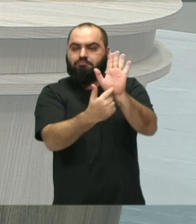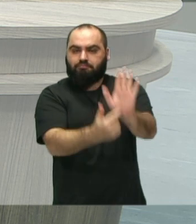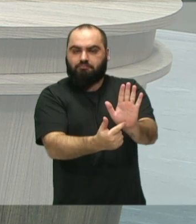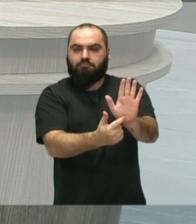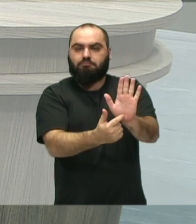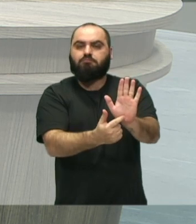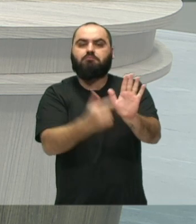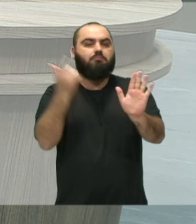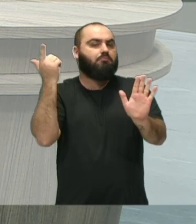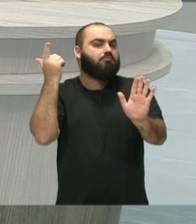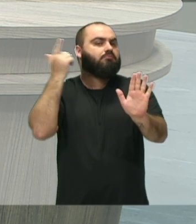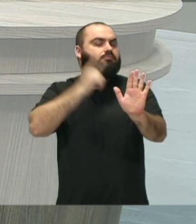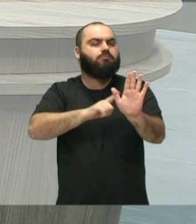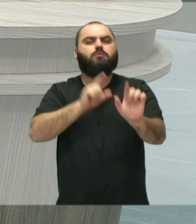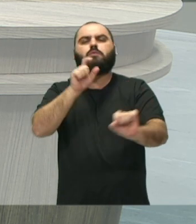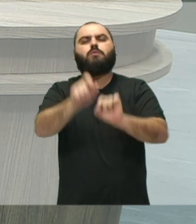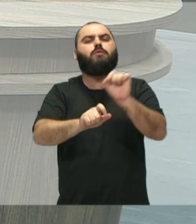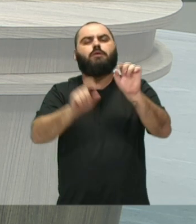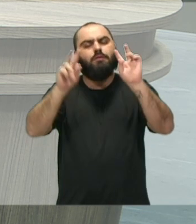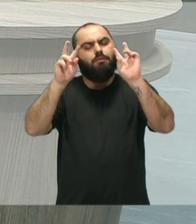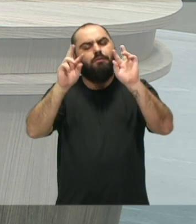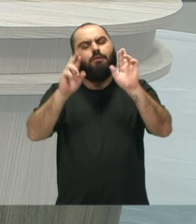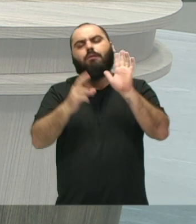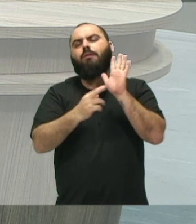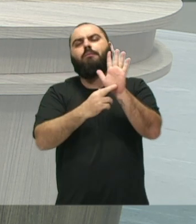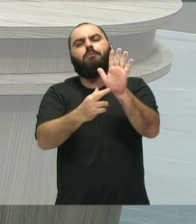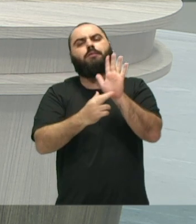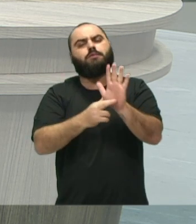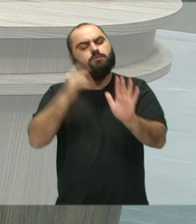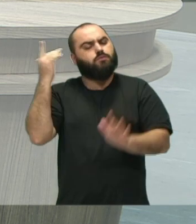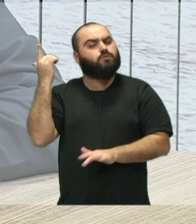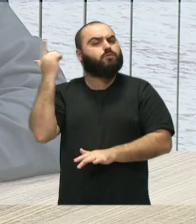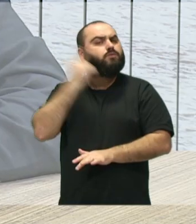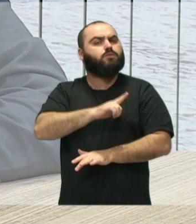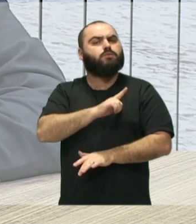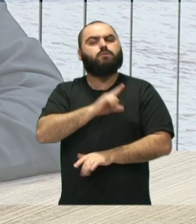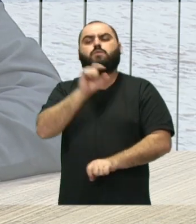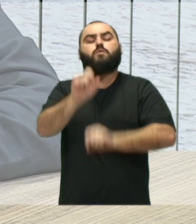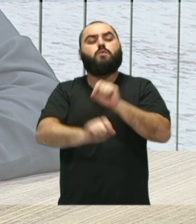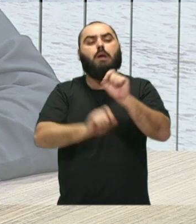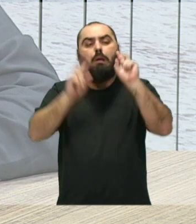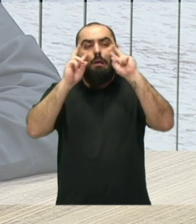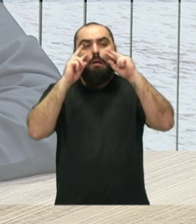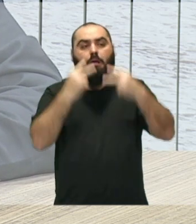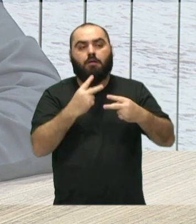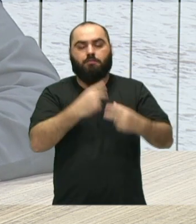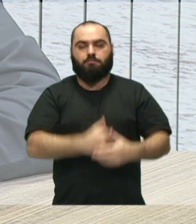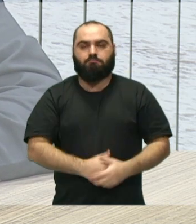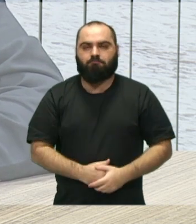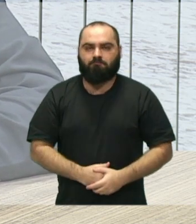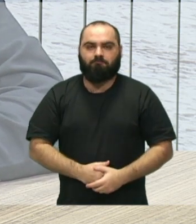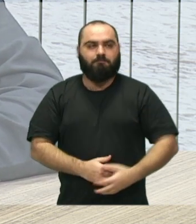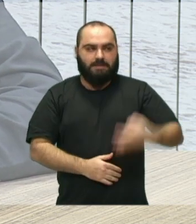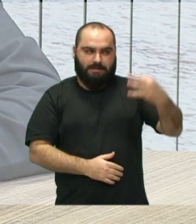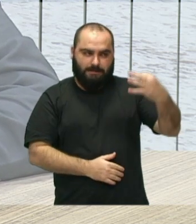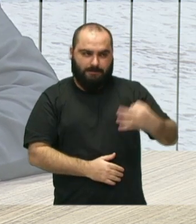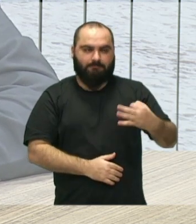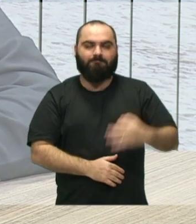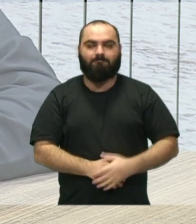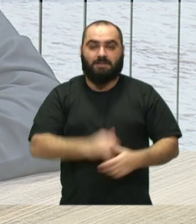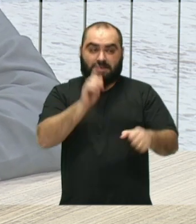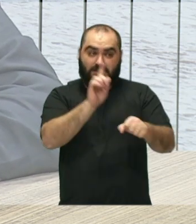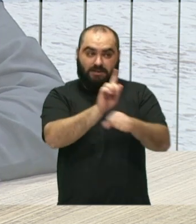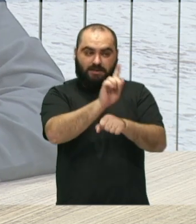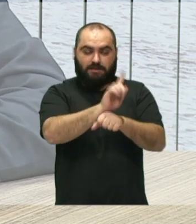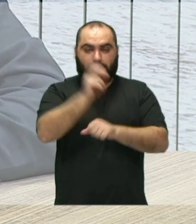conquista, quais as práticas foram reconhecidas? Então, o prêmio Boas Práticas em Gestão Cultural é atribuído